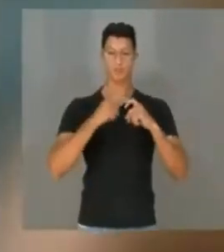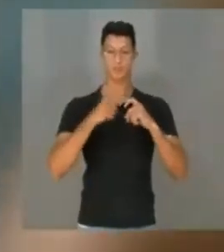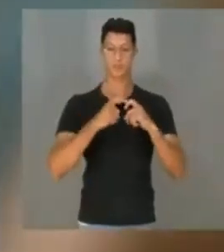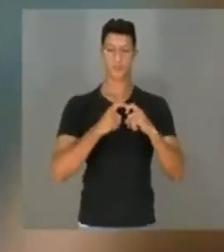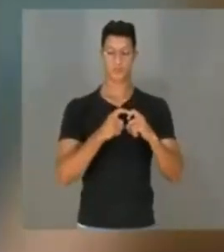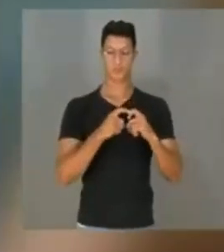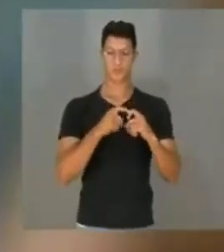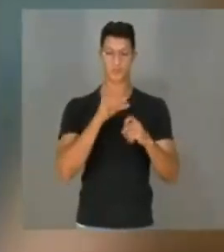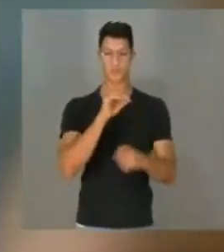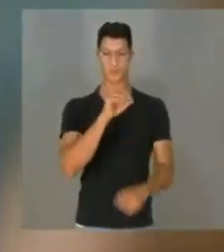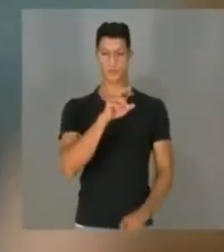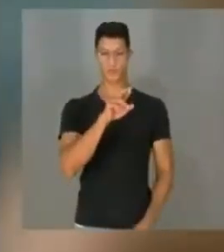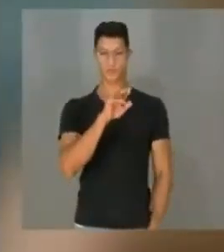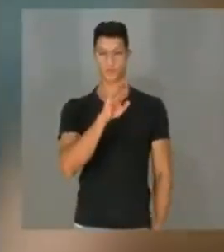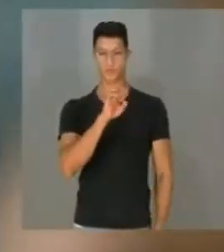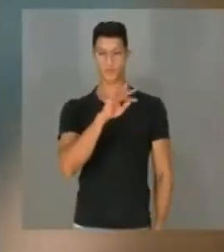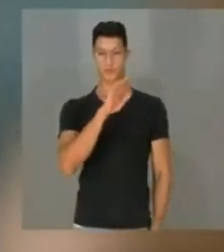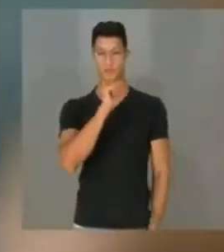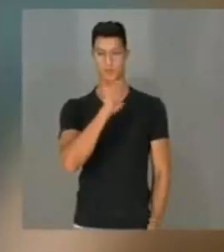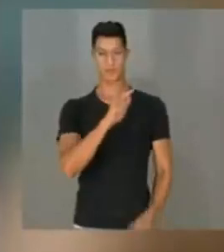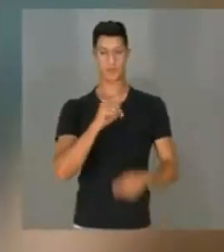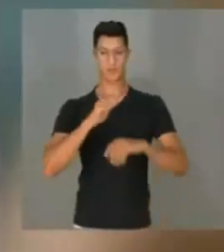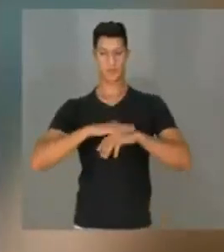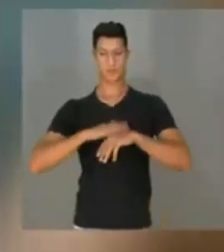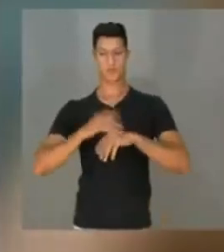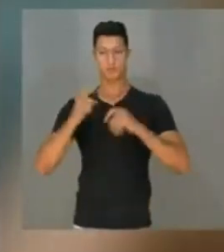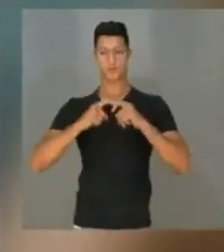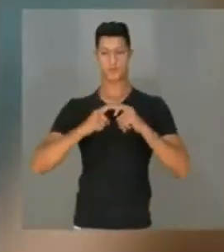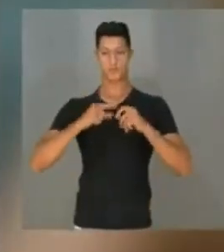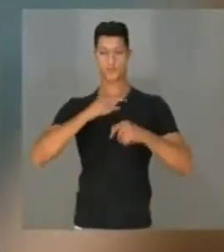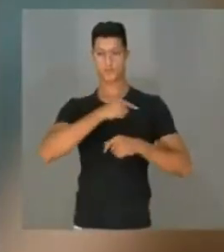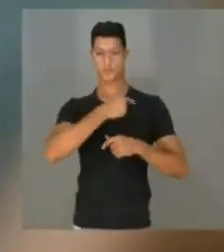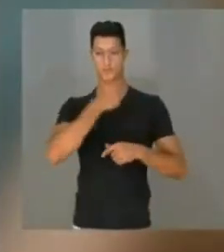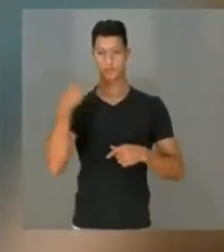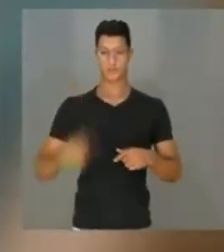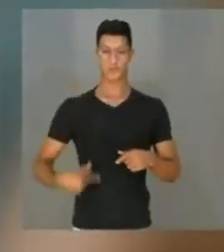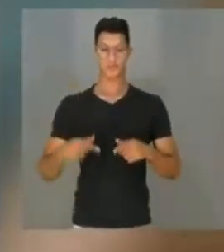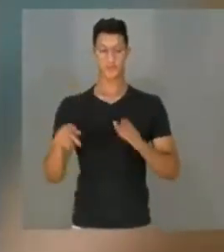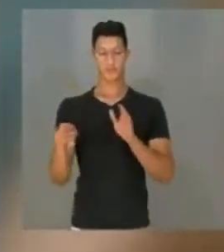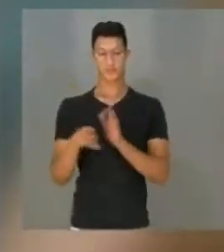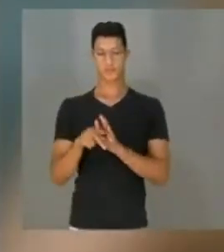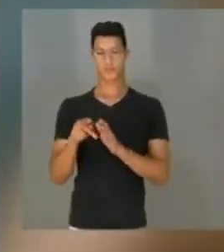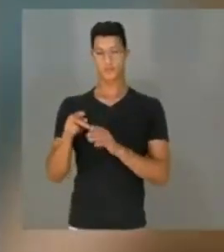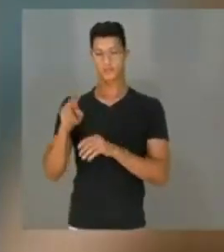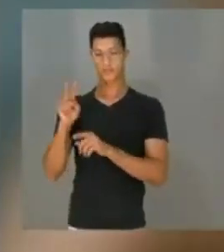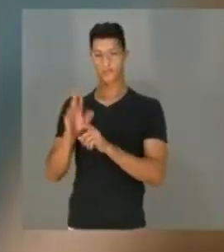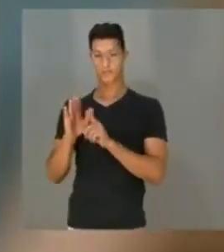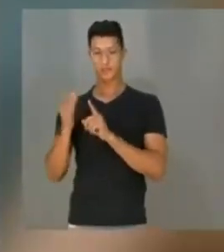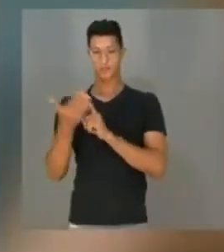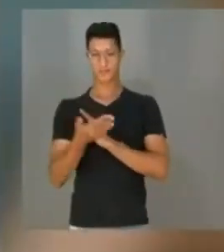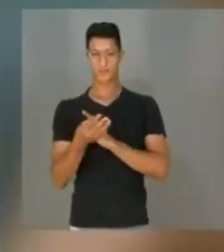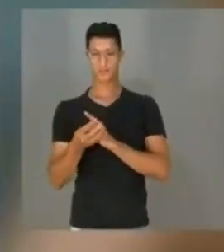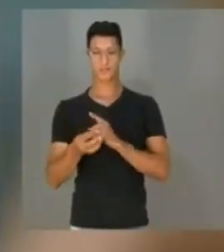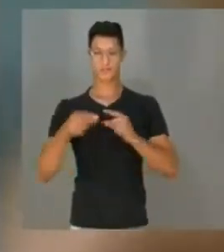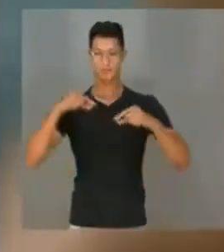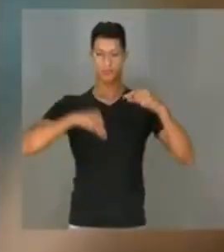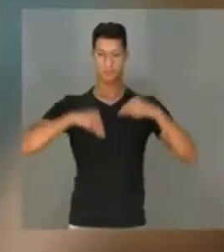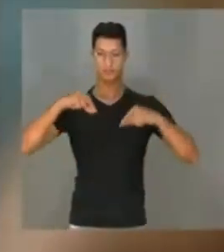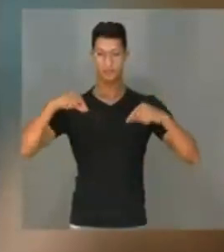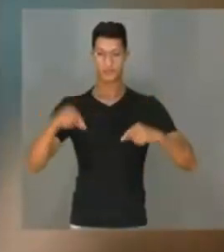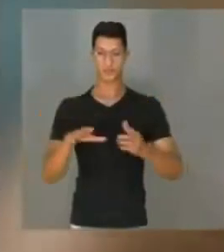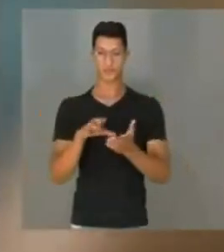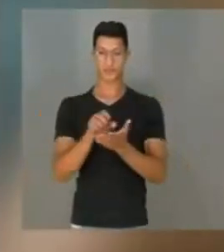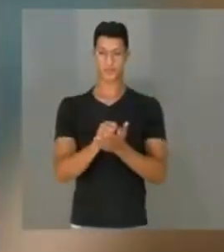oriental, praticante de medicina chinesa, são títulos protegidos para acupunturistas